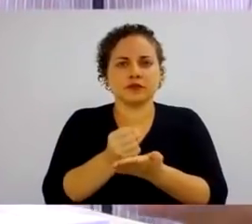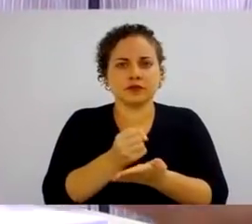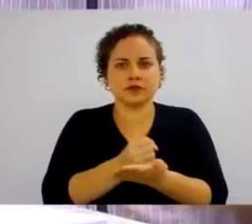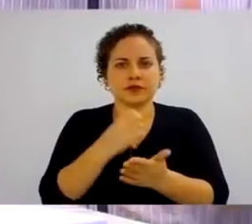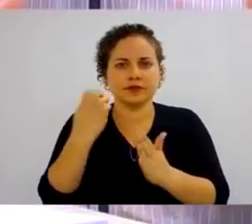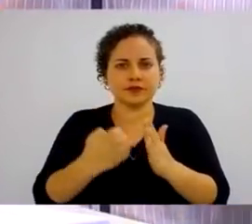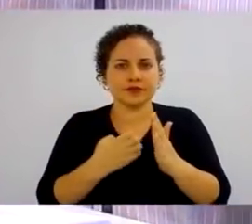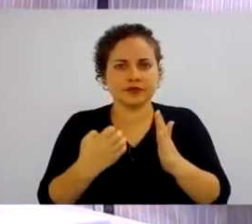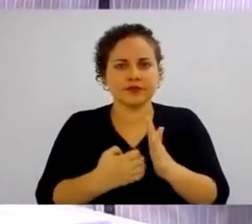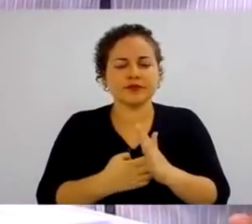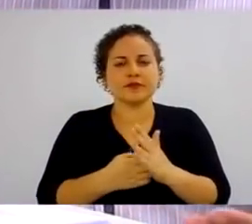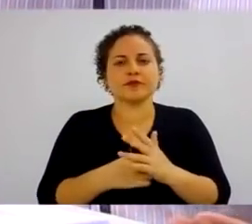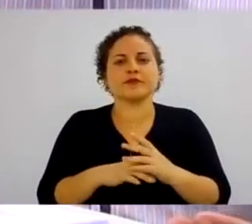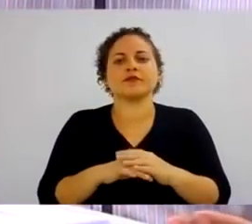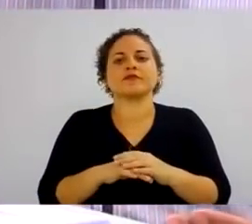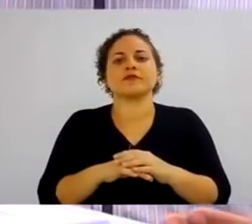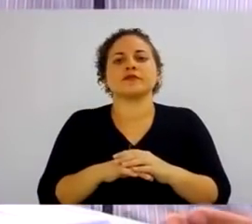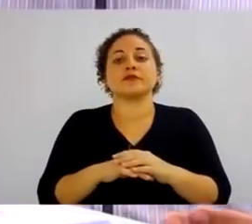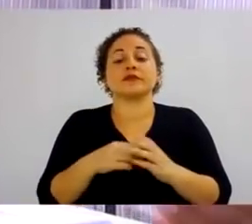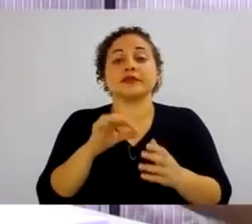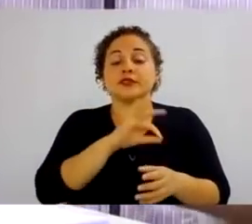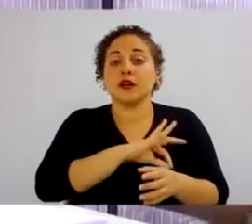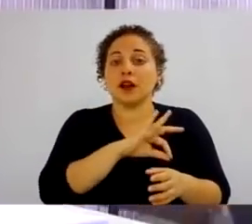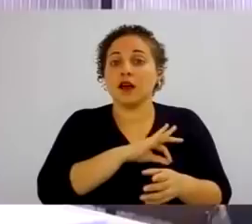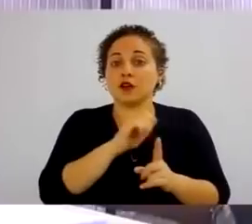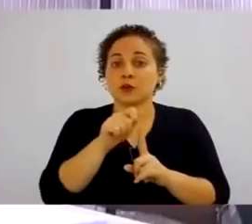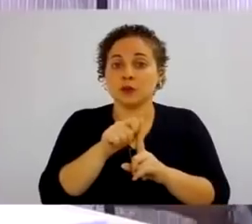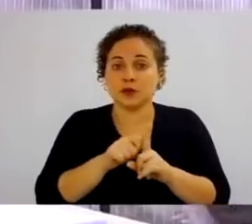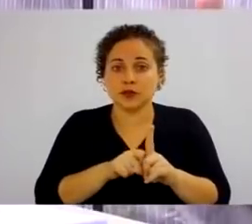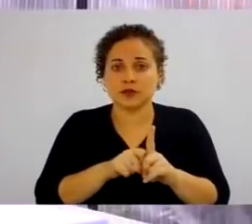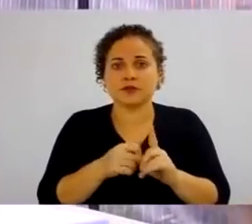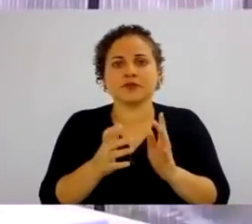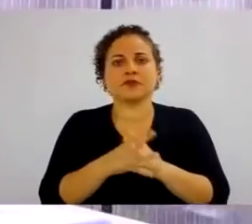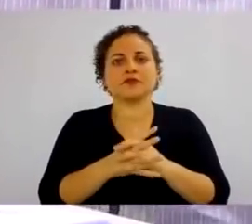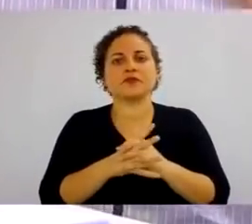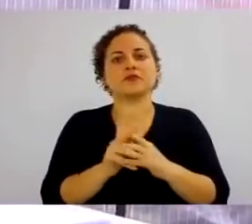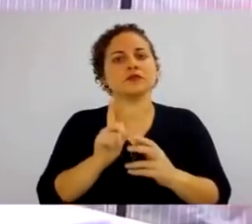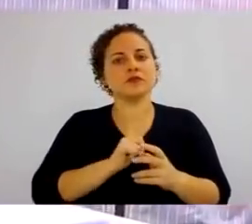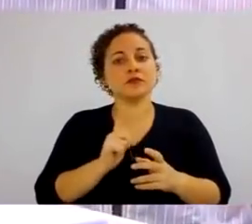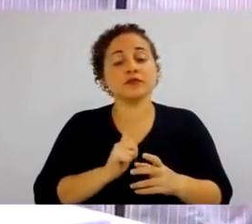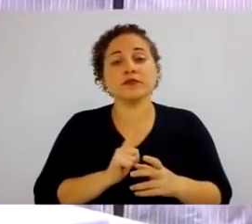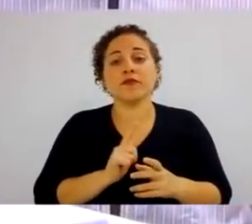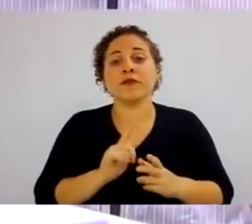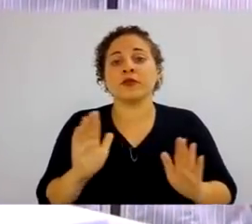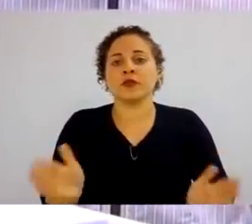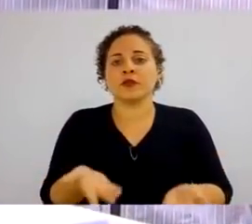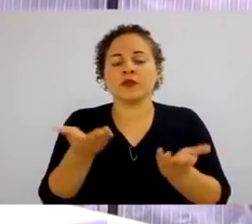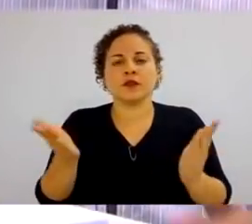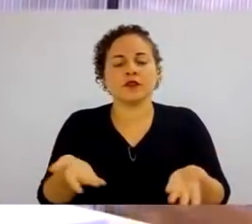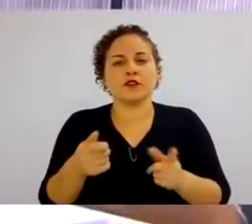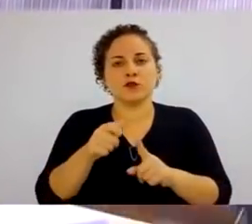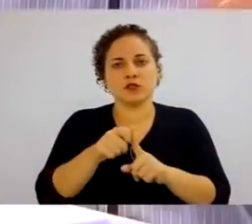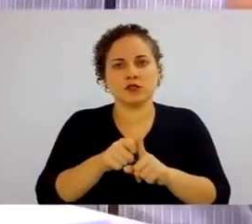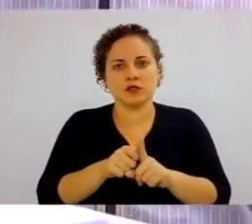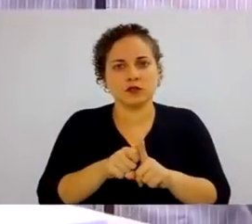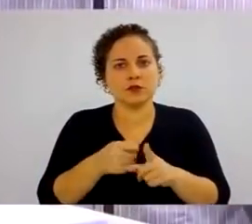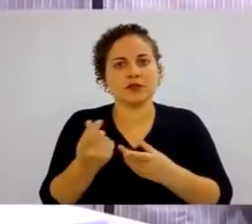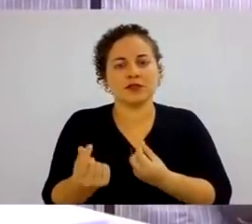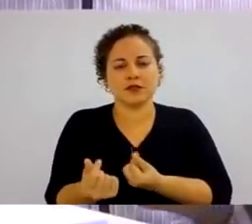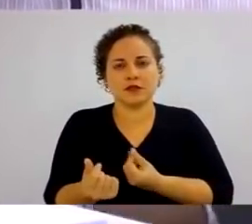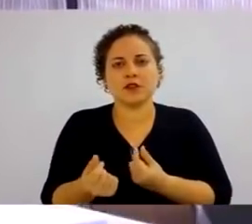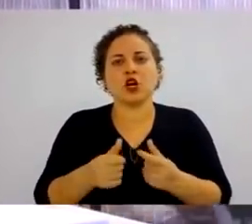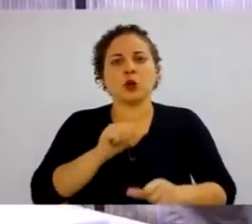simplesmente receberia o salário mensal. Só que existem os incentivos salariais. São as